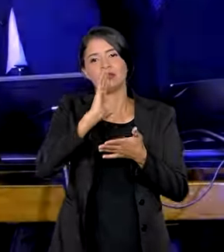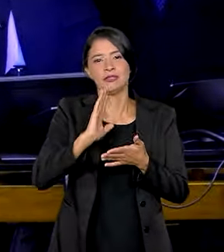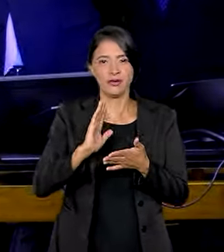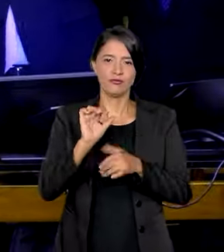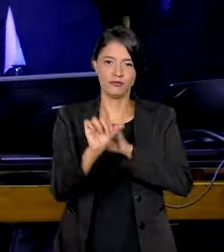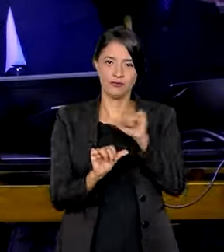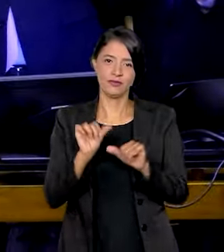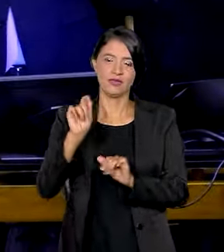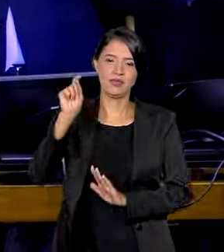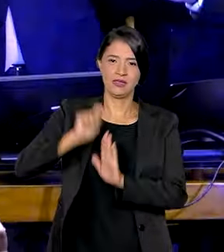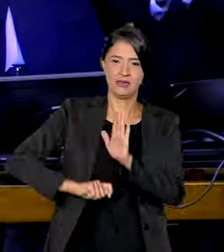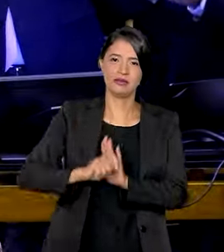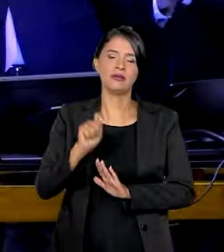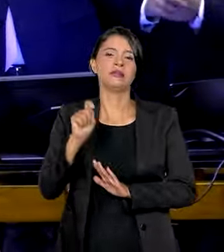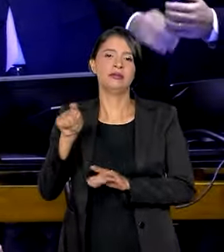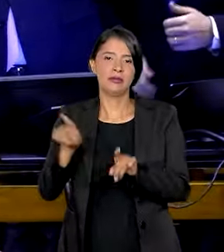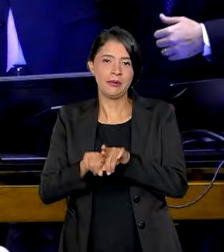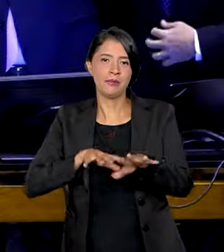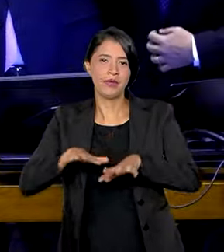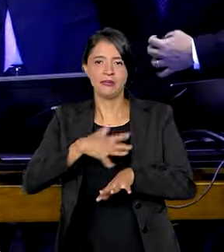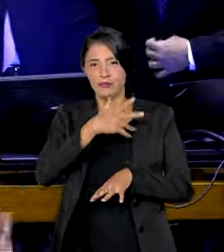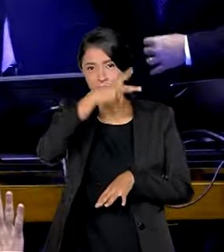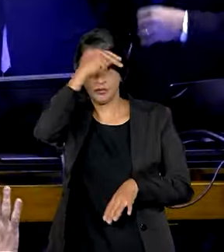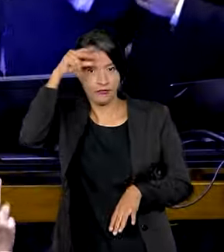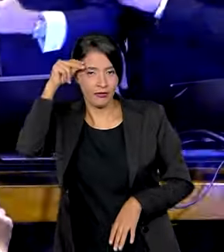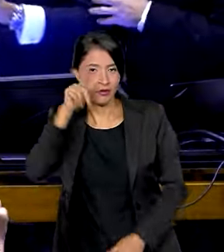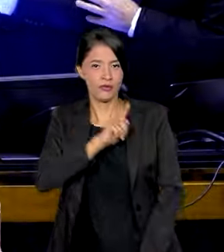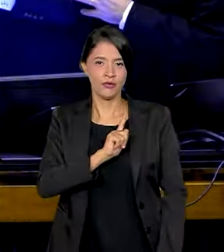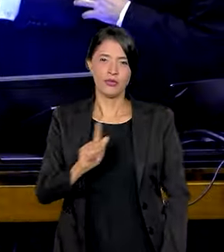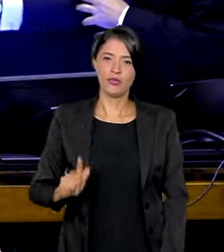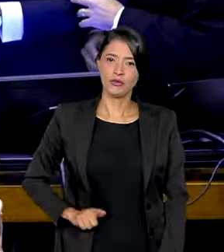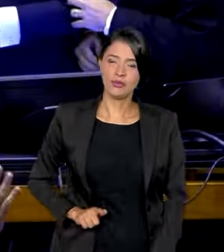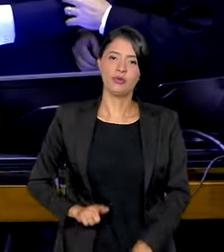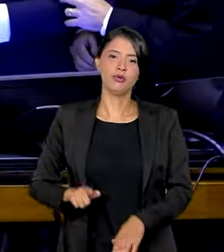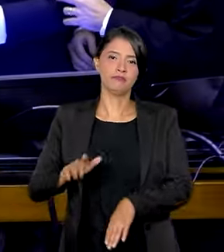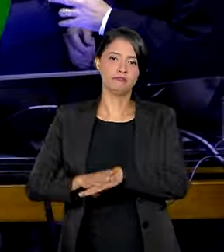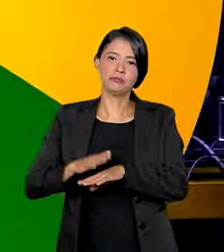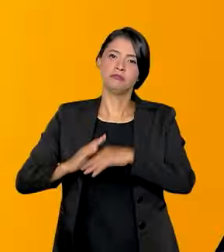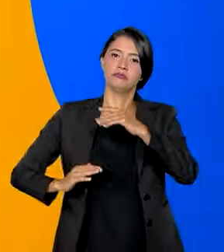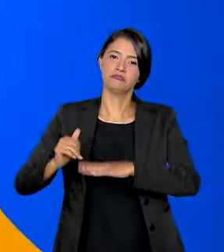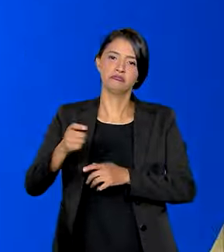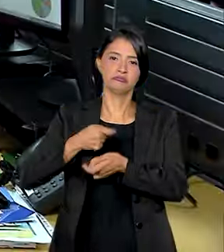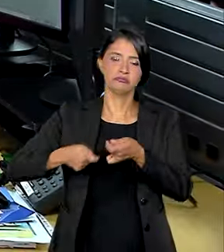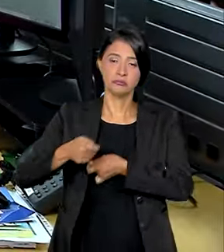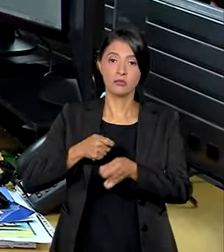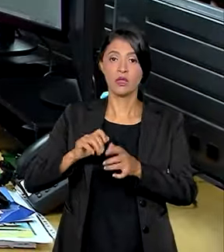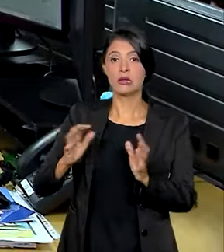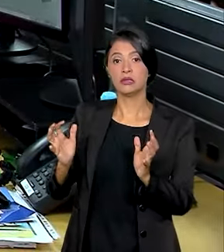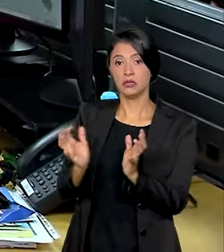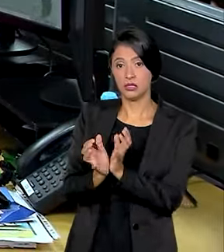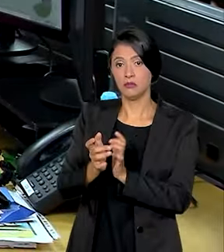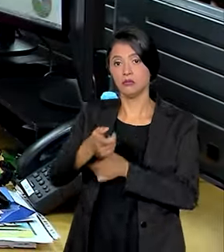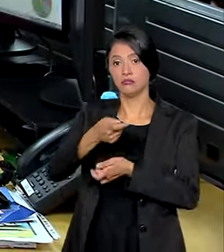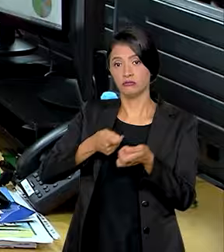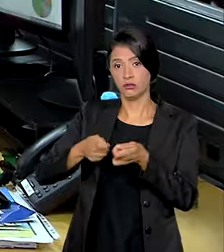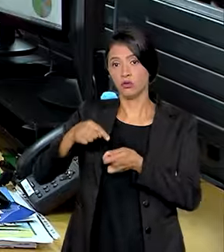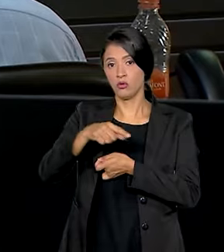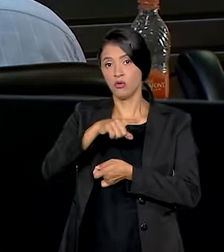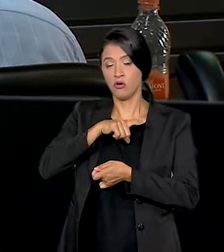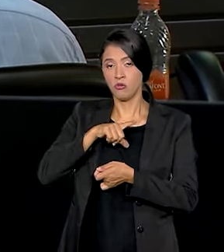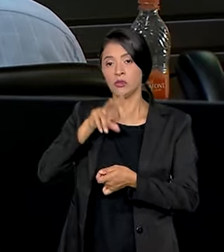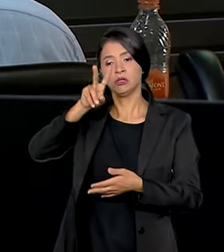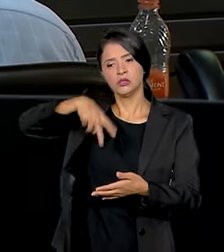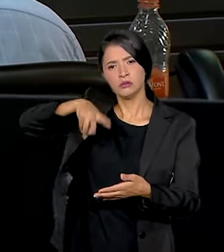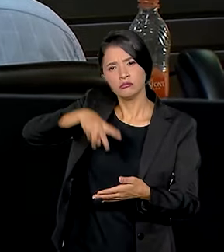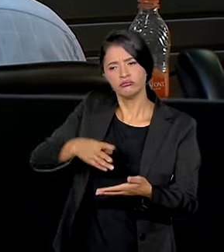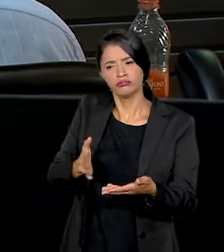tributária, envolvimento de prefeitos, de governadores, de atores econômicos. E se a equipe econômica passou o ano